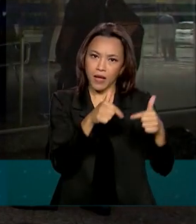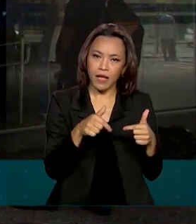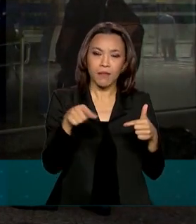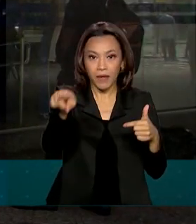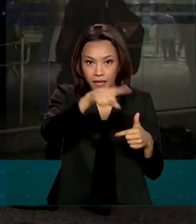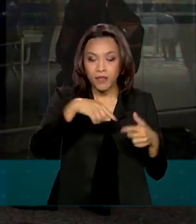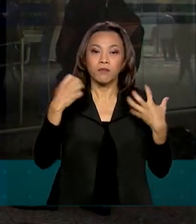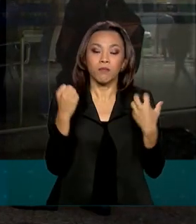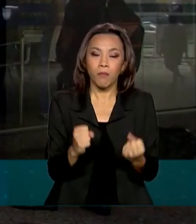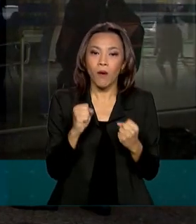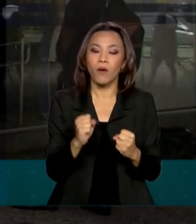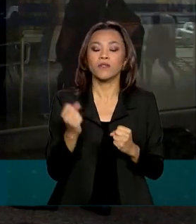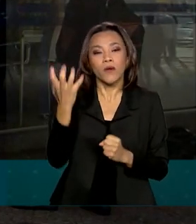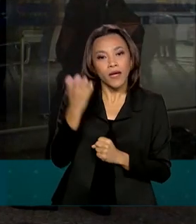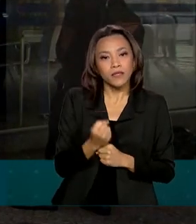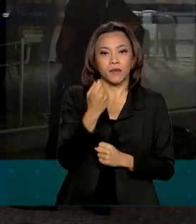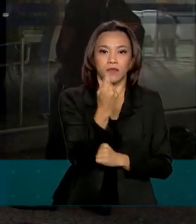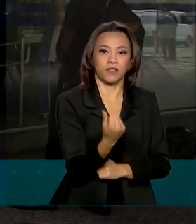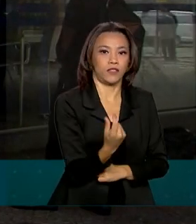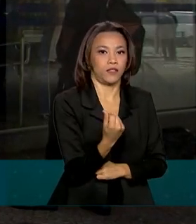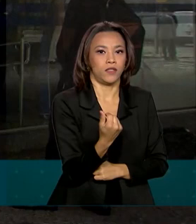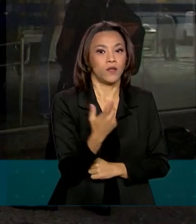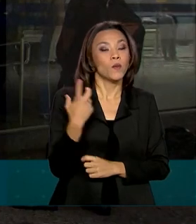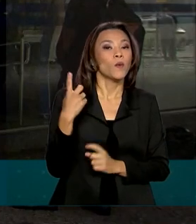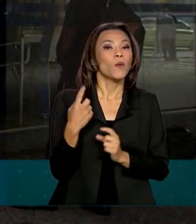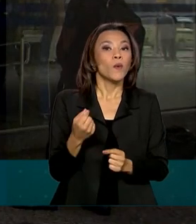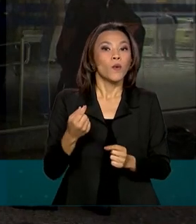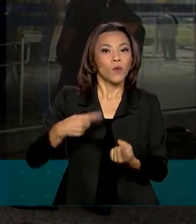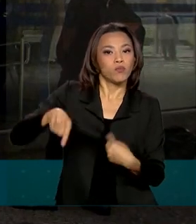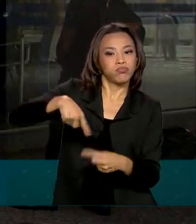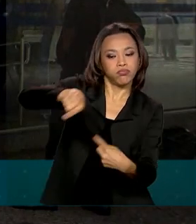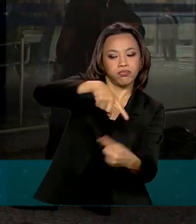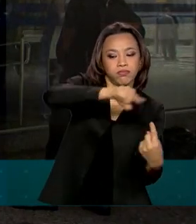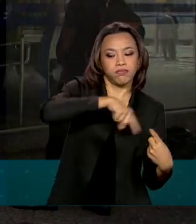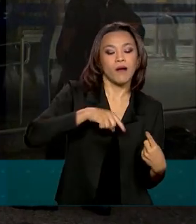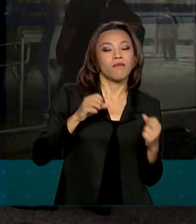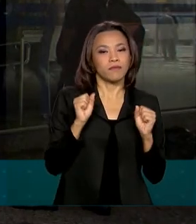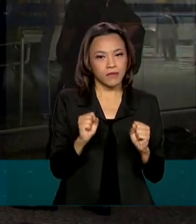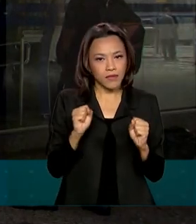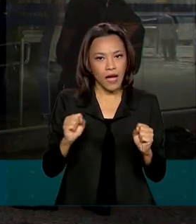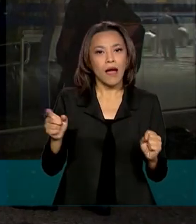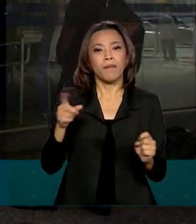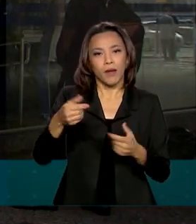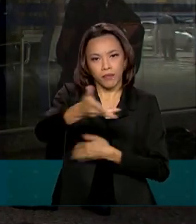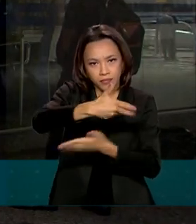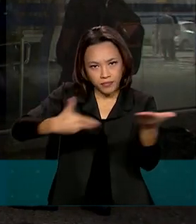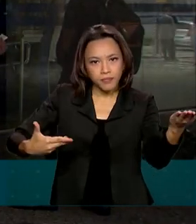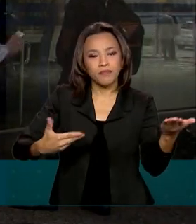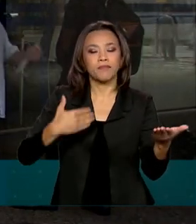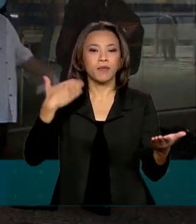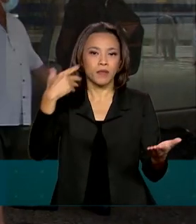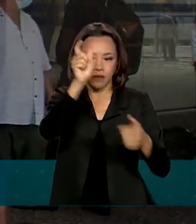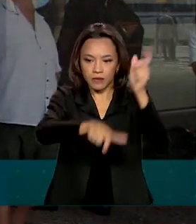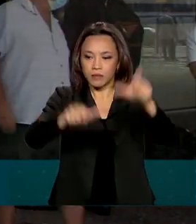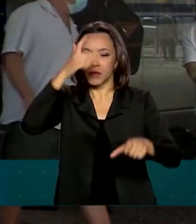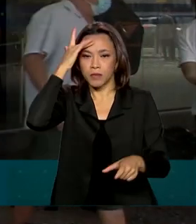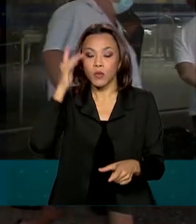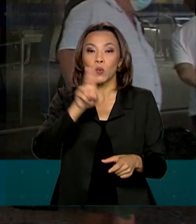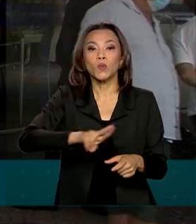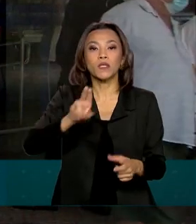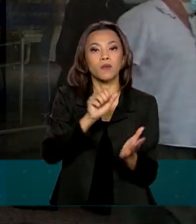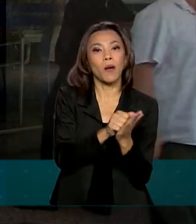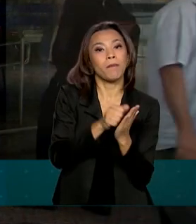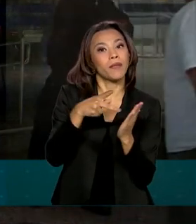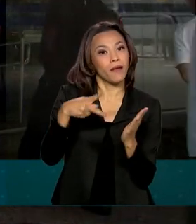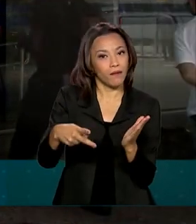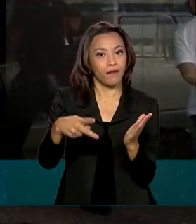eles possam receber esse benefício. A movimentação financeira vai poder ser feita pelos trabalhadores a partir do aplicativo